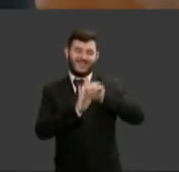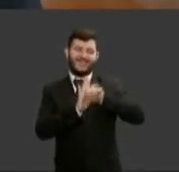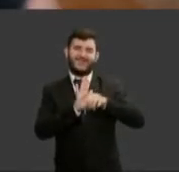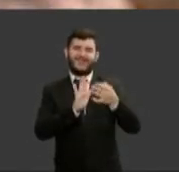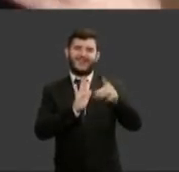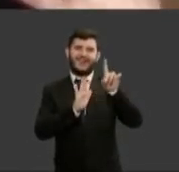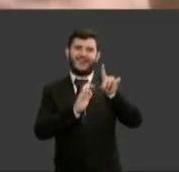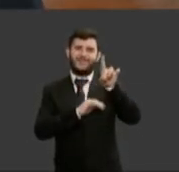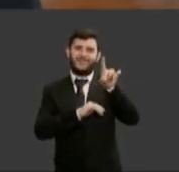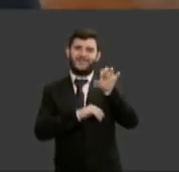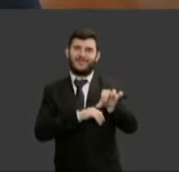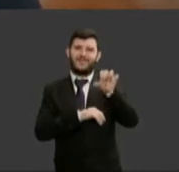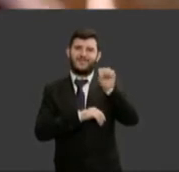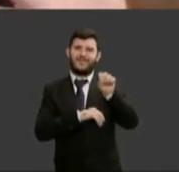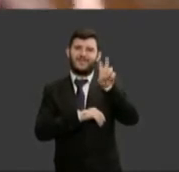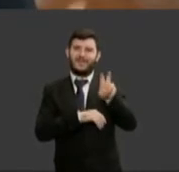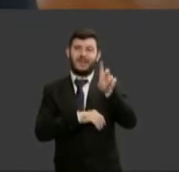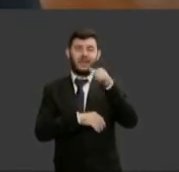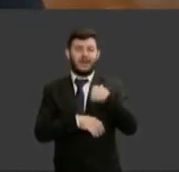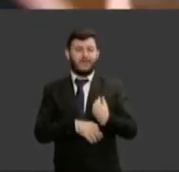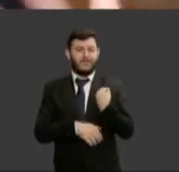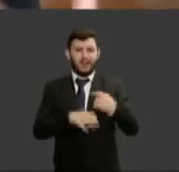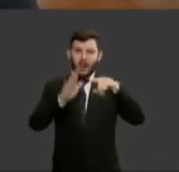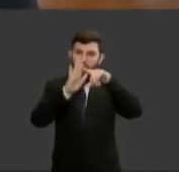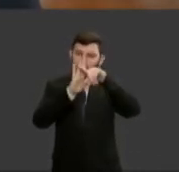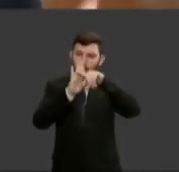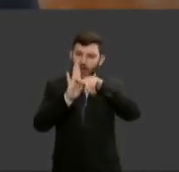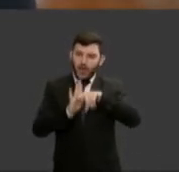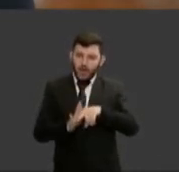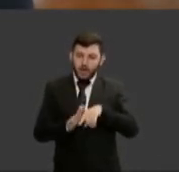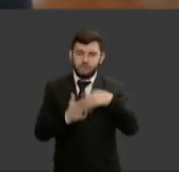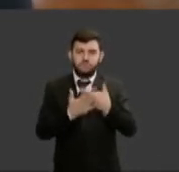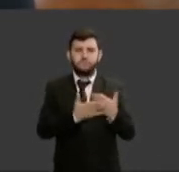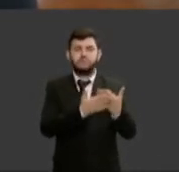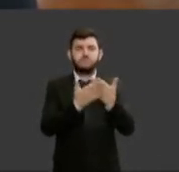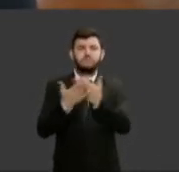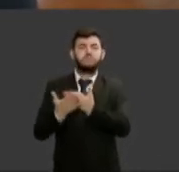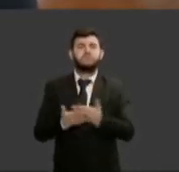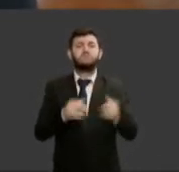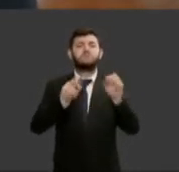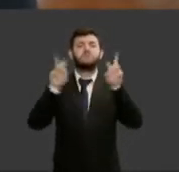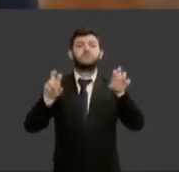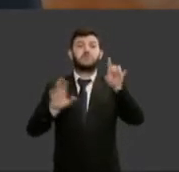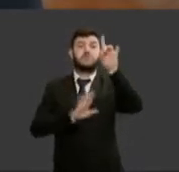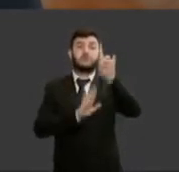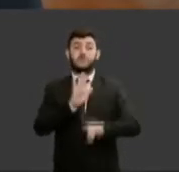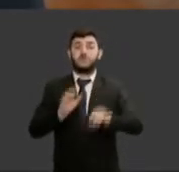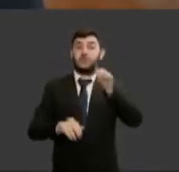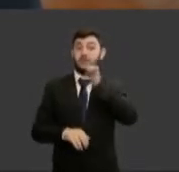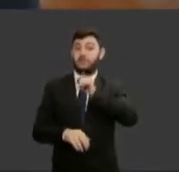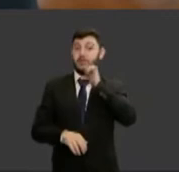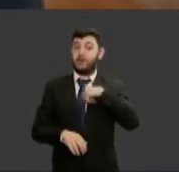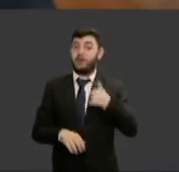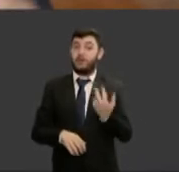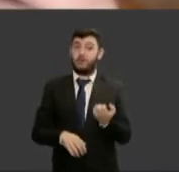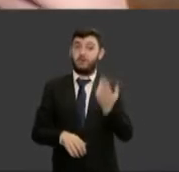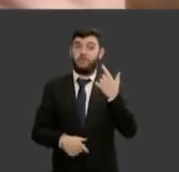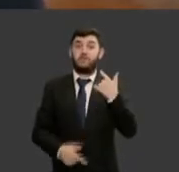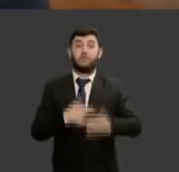que eu começo a me debruçar com os estudos dos direitos das mulheres e eu queria trabalhar exatamente